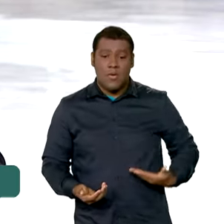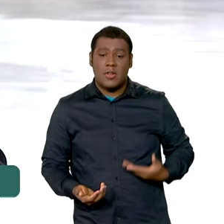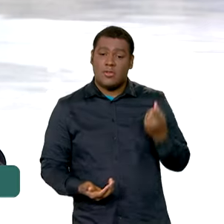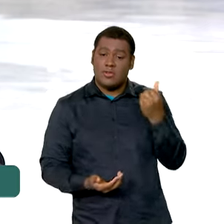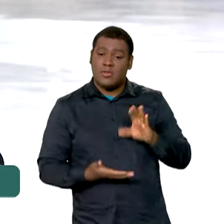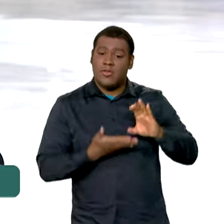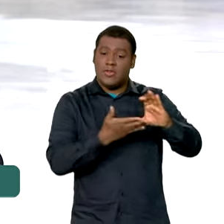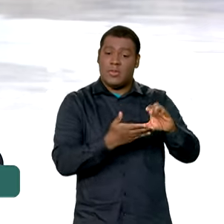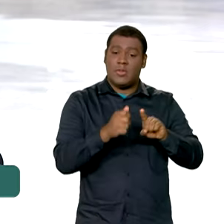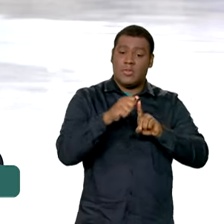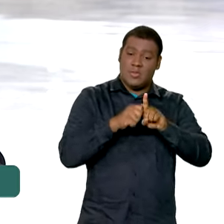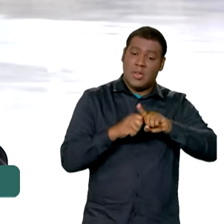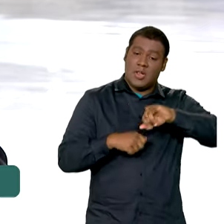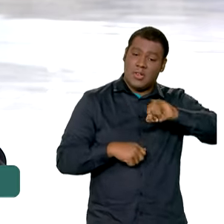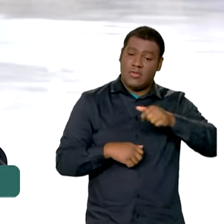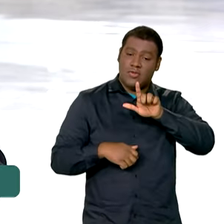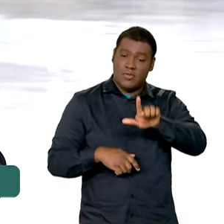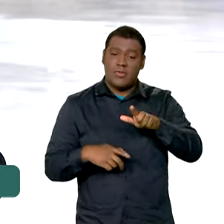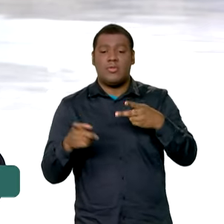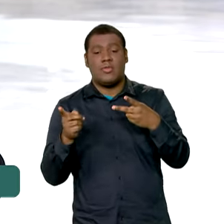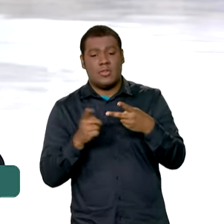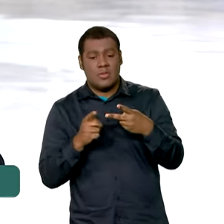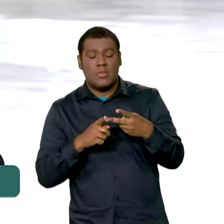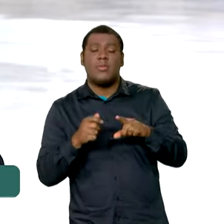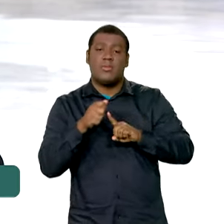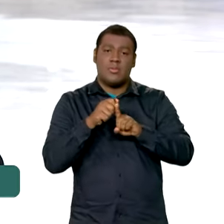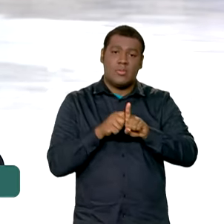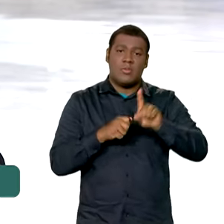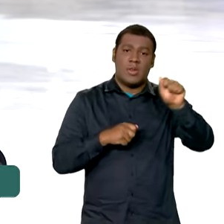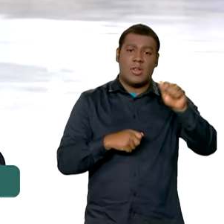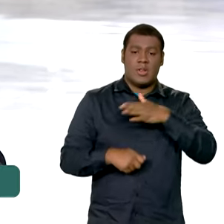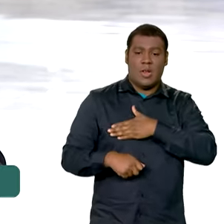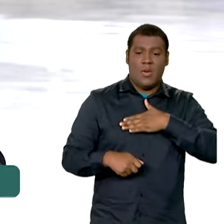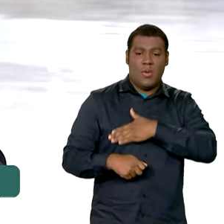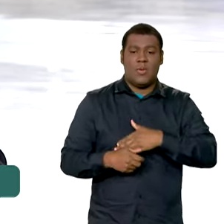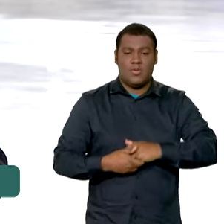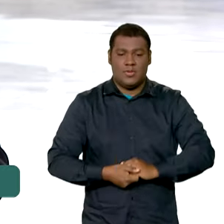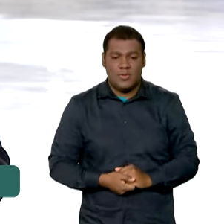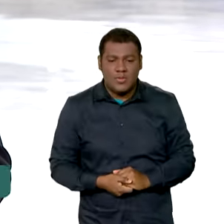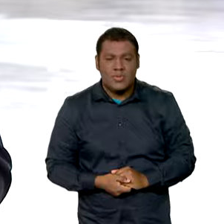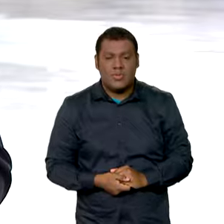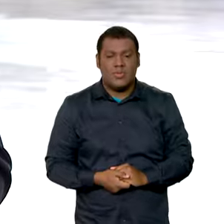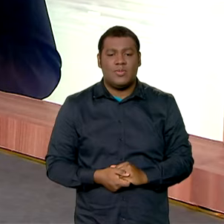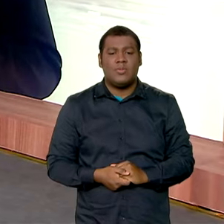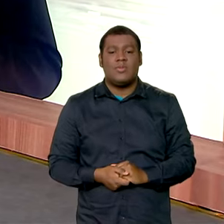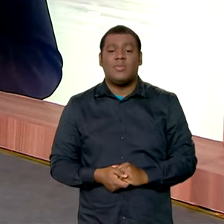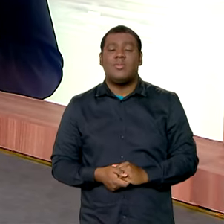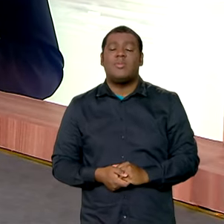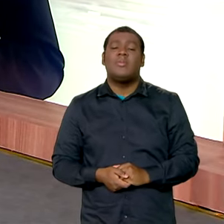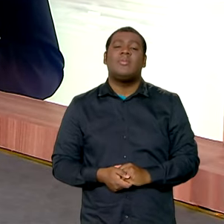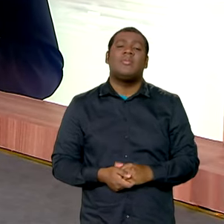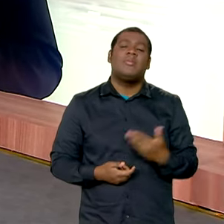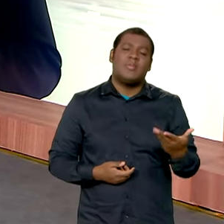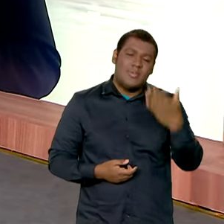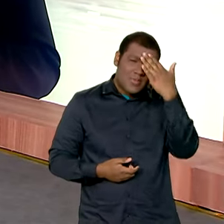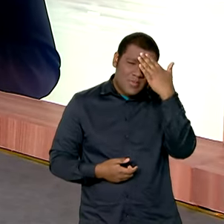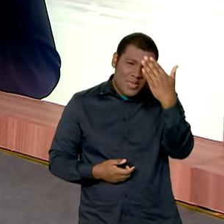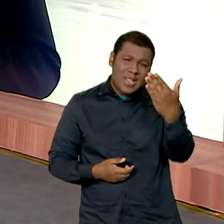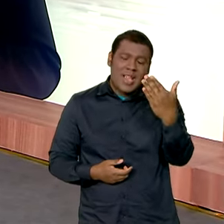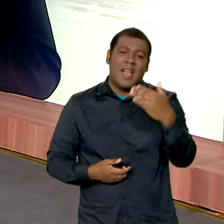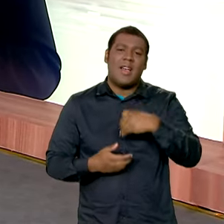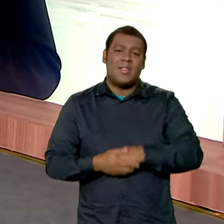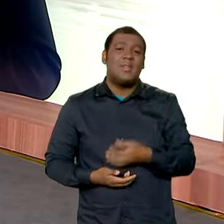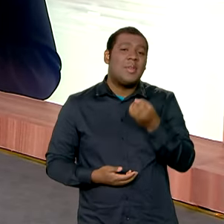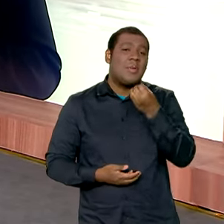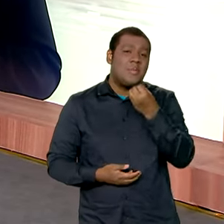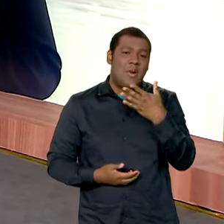além disso, essa é a contrapartida que tem que ser oferecida pelas empresas. Voltamos com você, Karine. Maravilha, Marcinha. Obrigada, ótimo